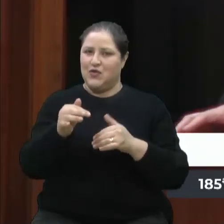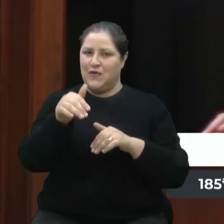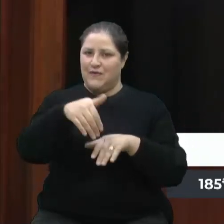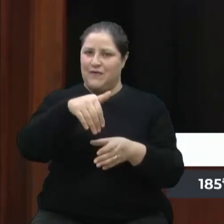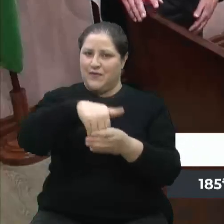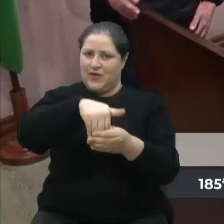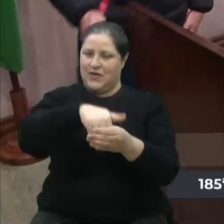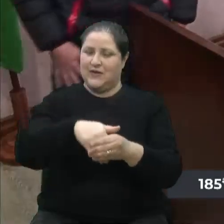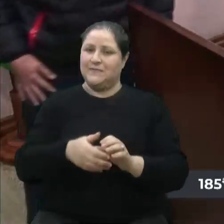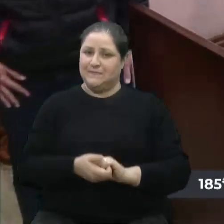obrigado. Obrigada.